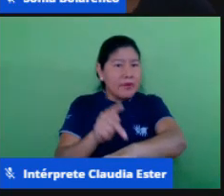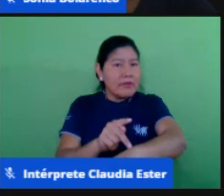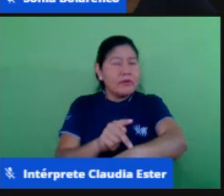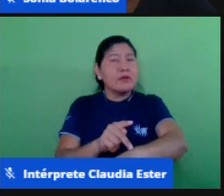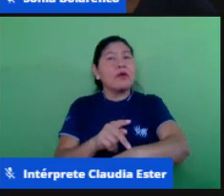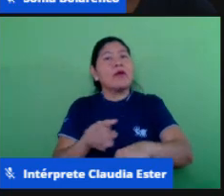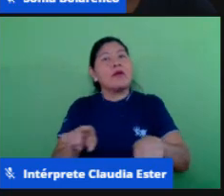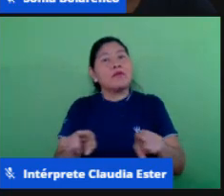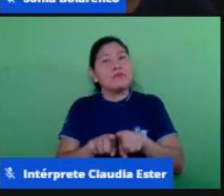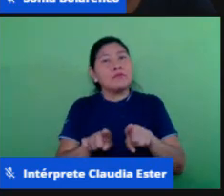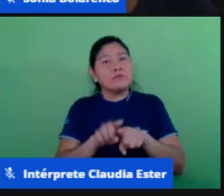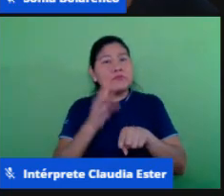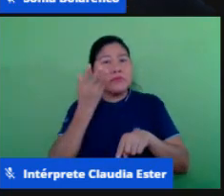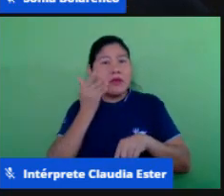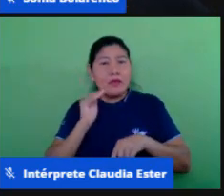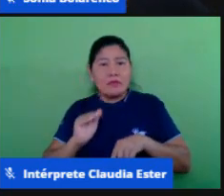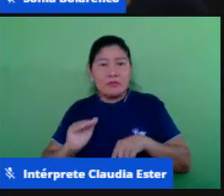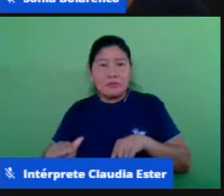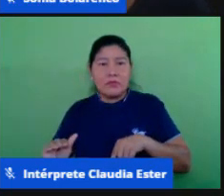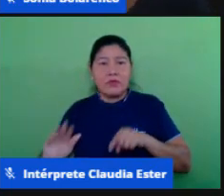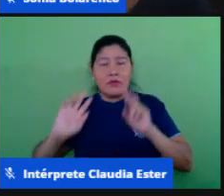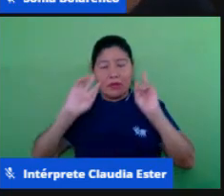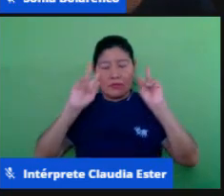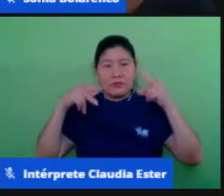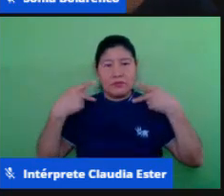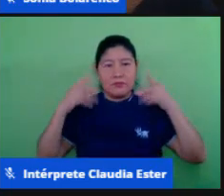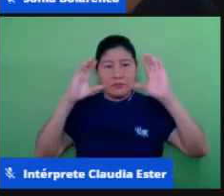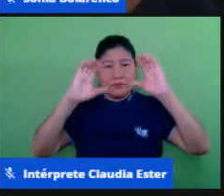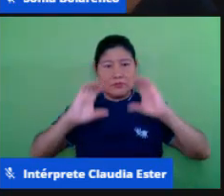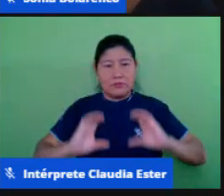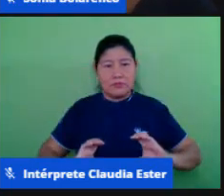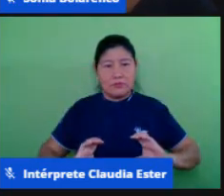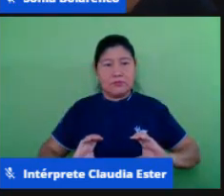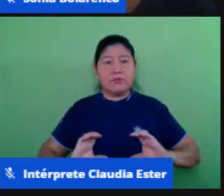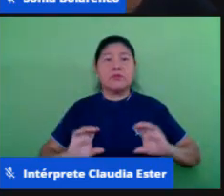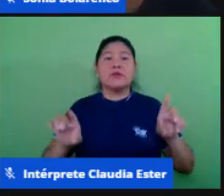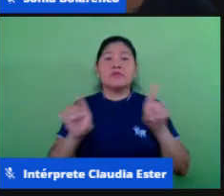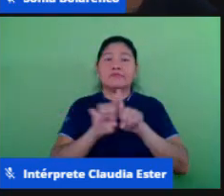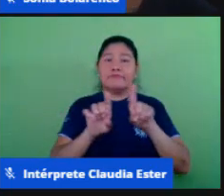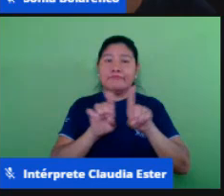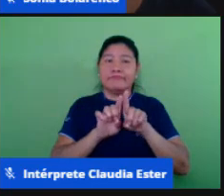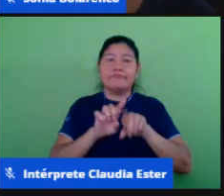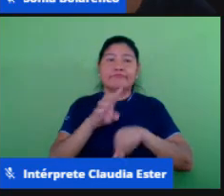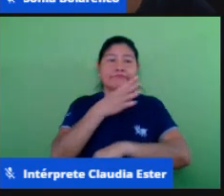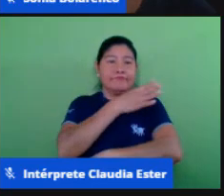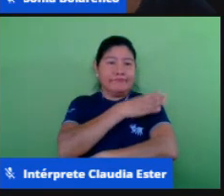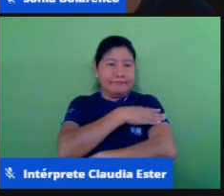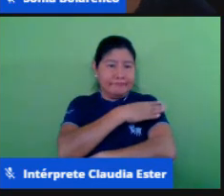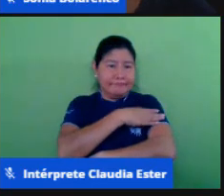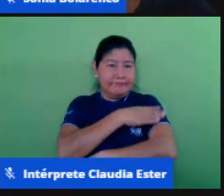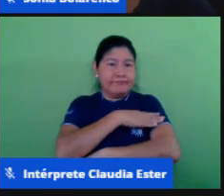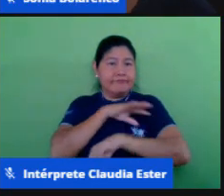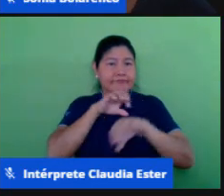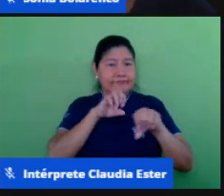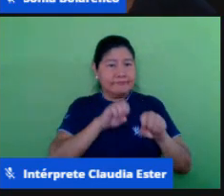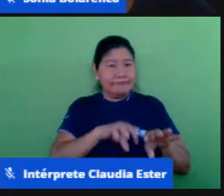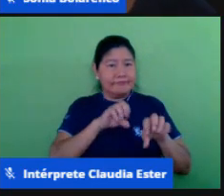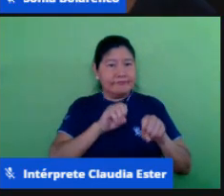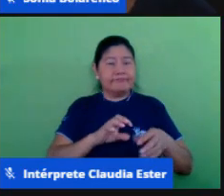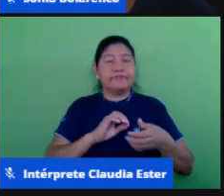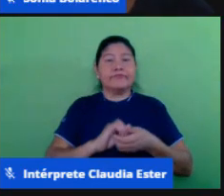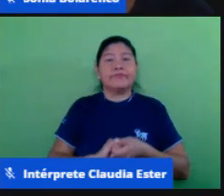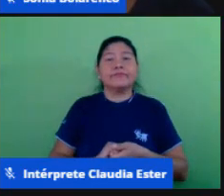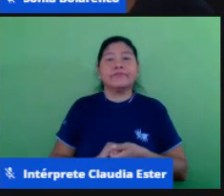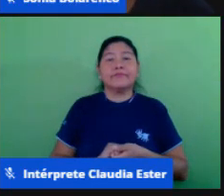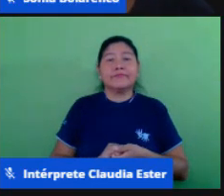de crianças, de cidadãos, no quarto ano do ensino fundamental. tá certo? No